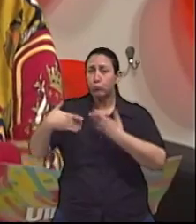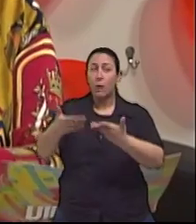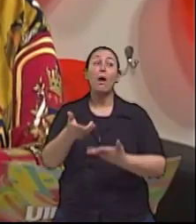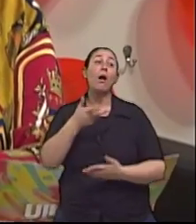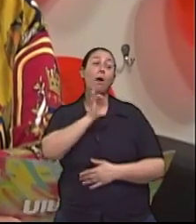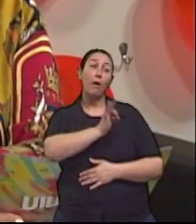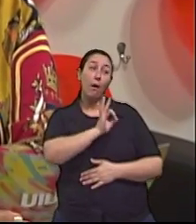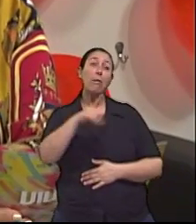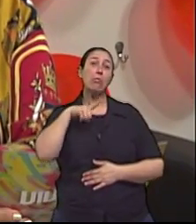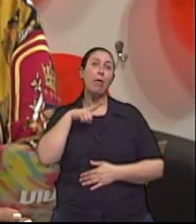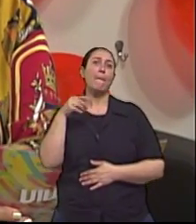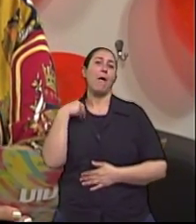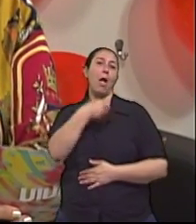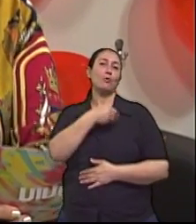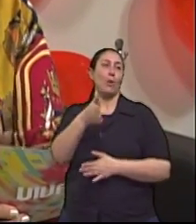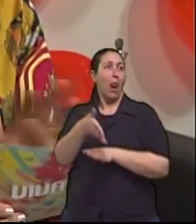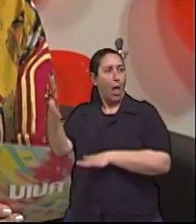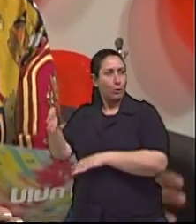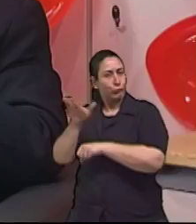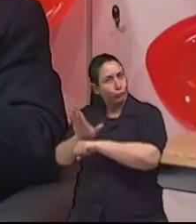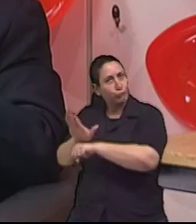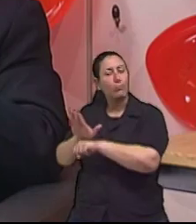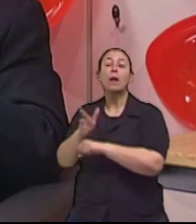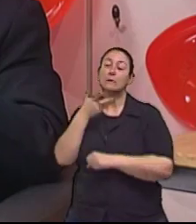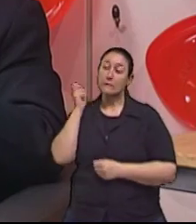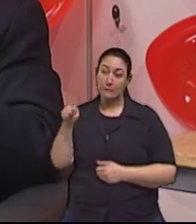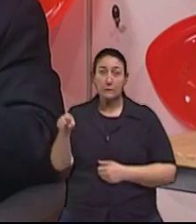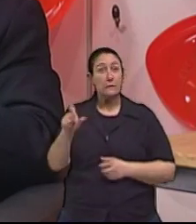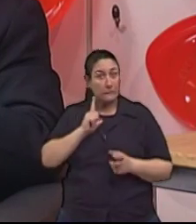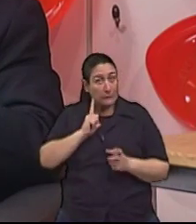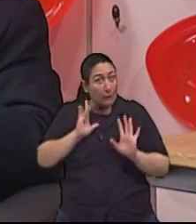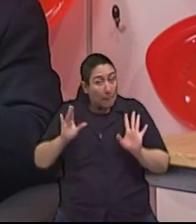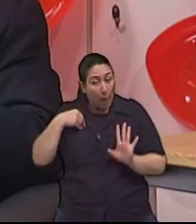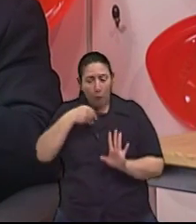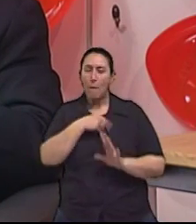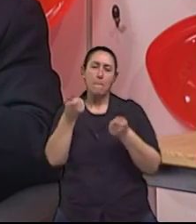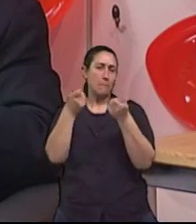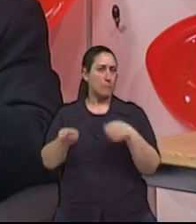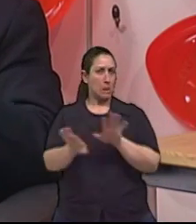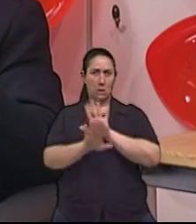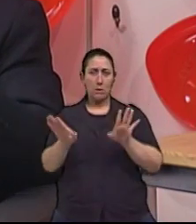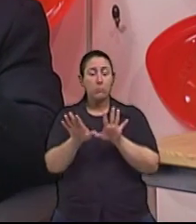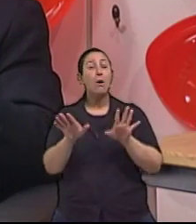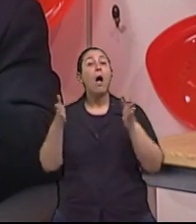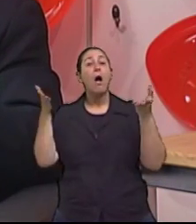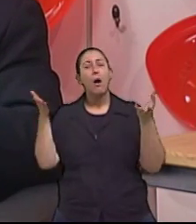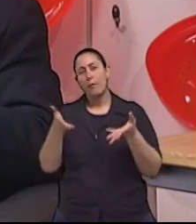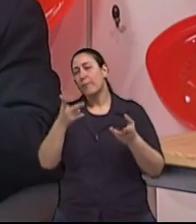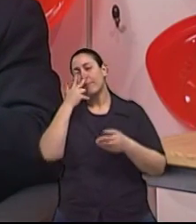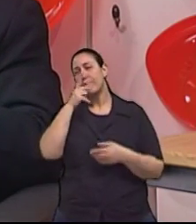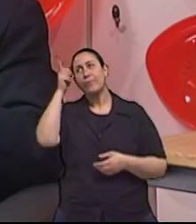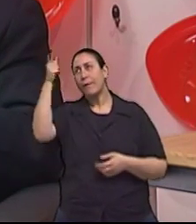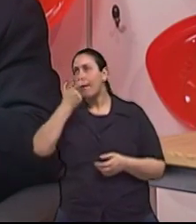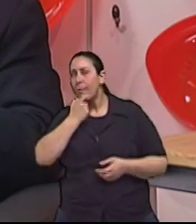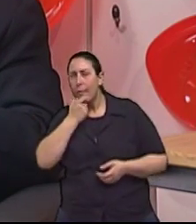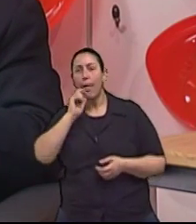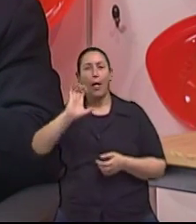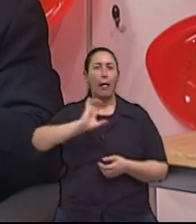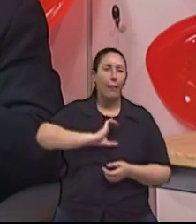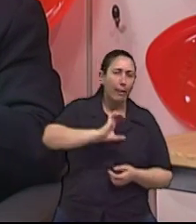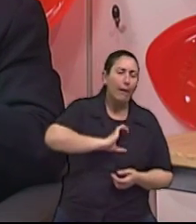de um especialista. Exatamente. Então, o geriatra, por definição, ele é um médico de idosos, né? É assim na Inglaterra, no Canadá,